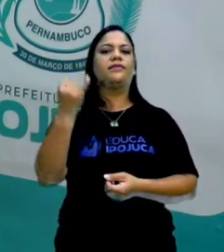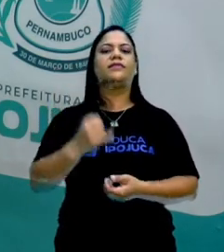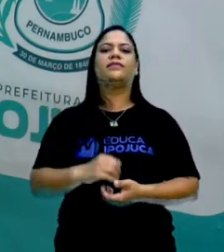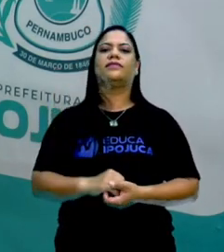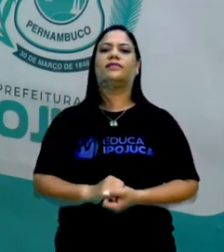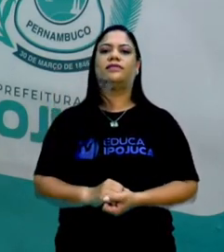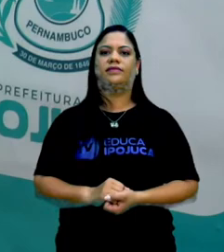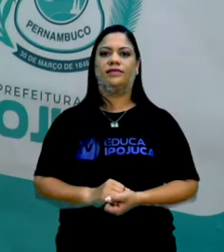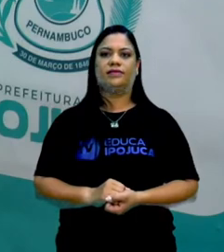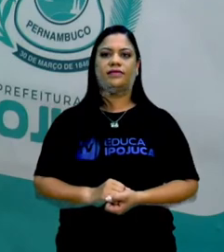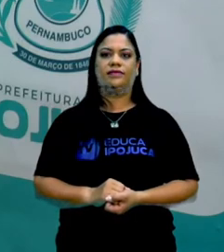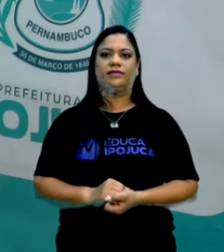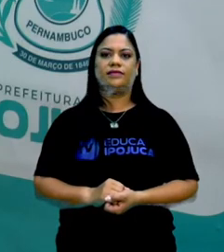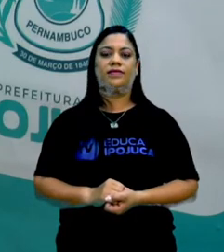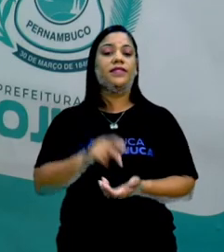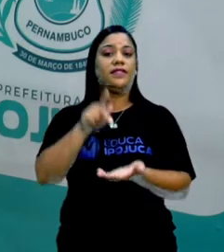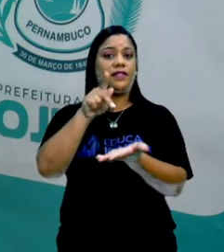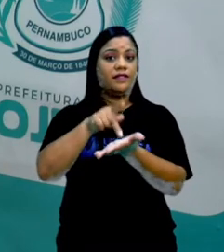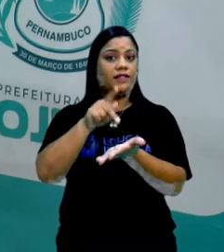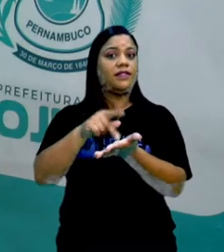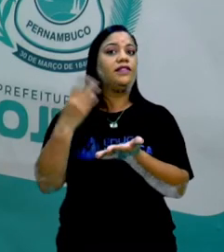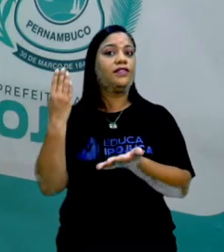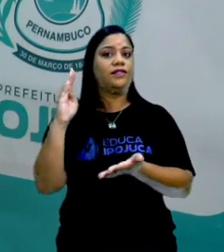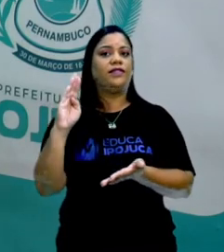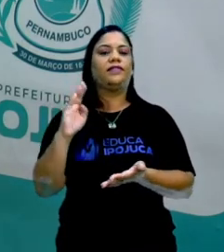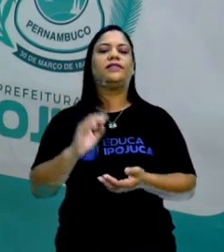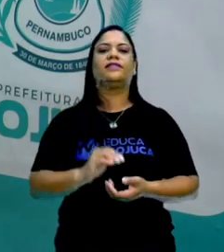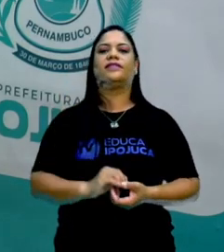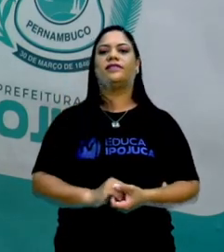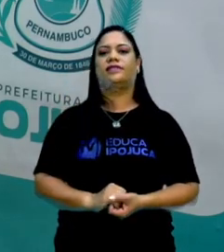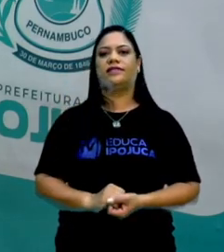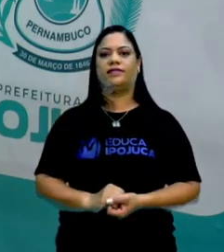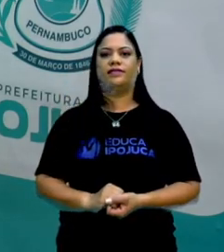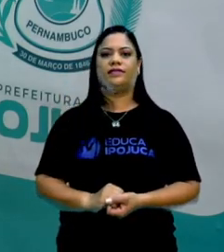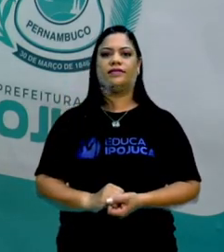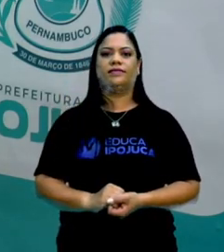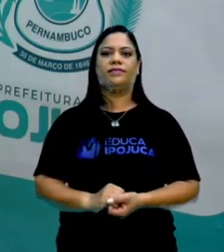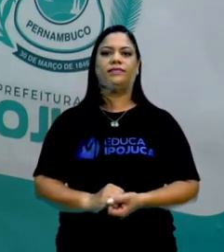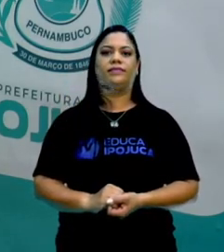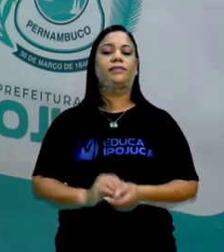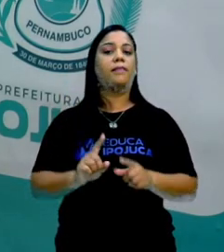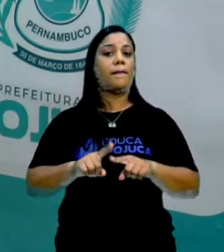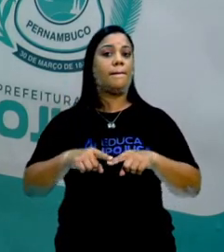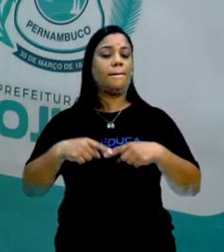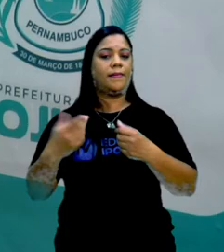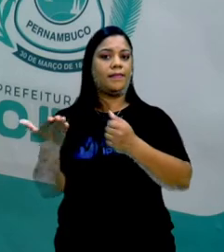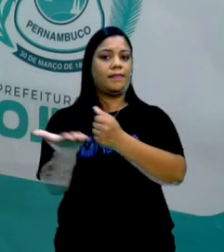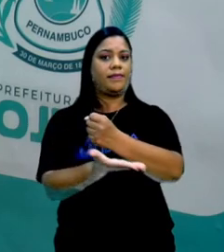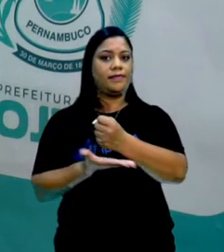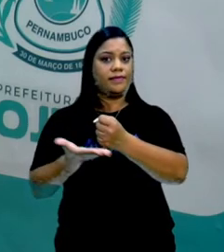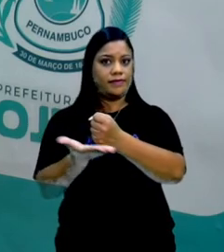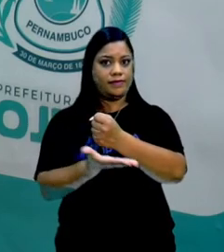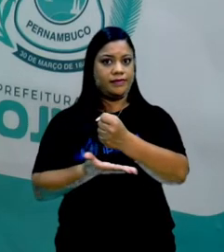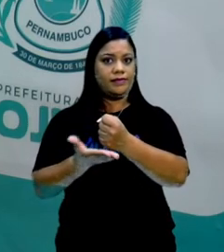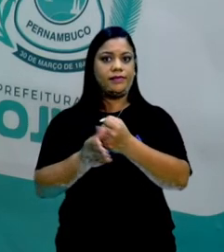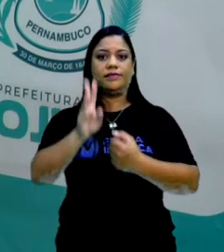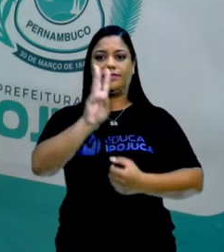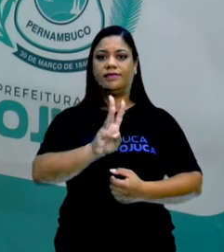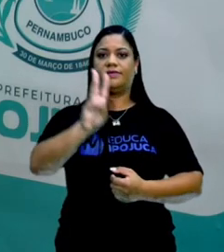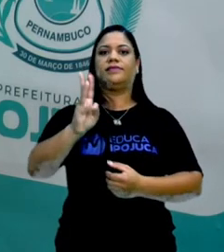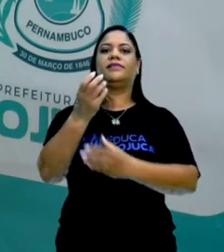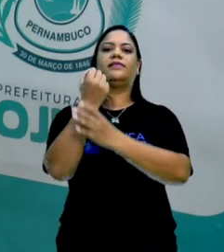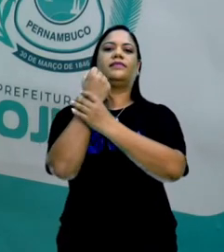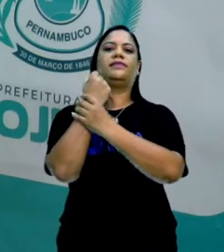aí vocês vão dizer se essa informação, ela é verdadeira ou ela é falsa, mas com base em uma pesquisa de sites